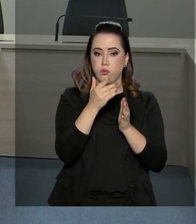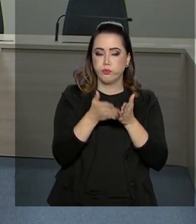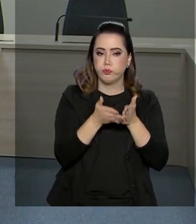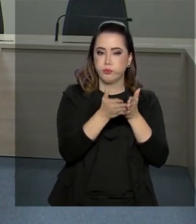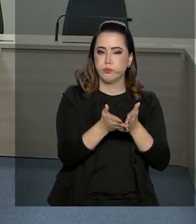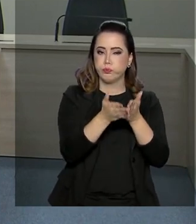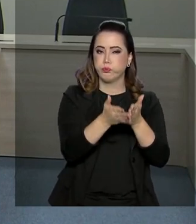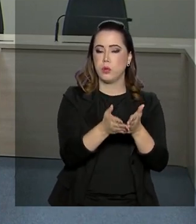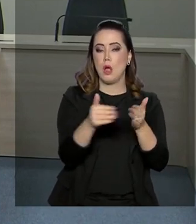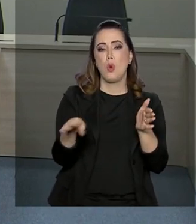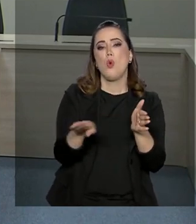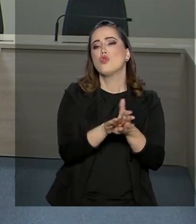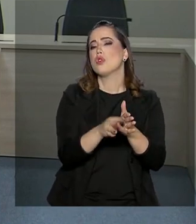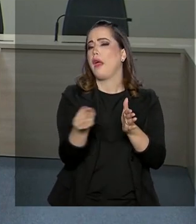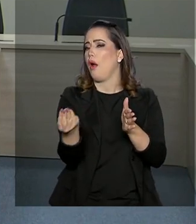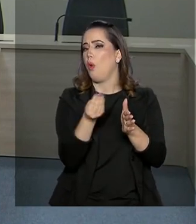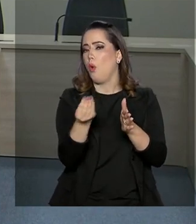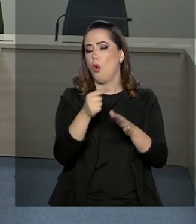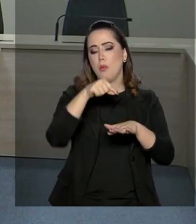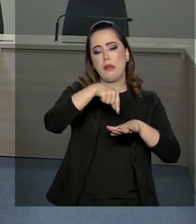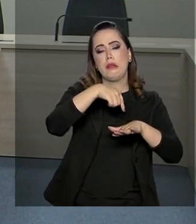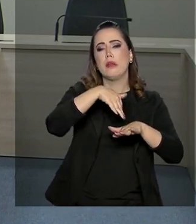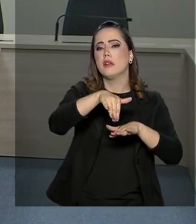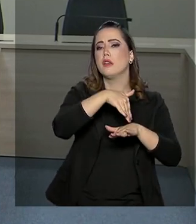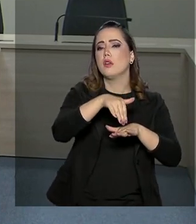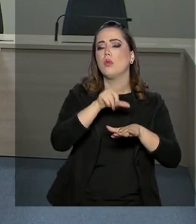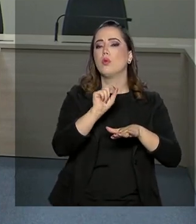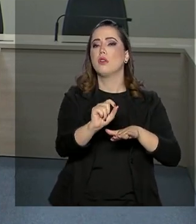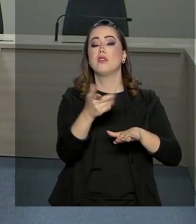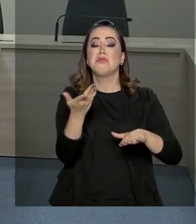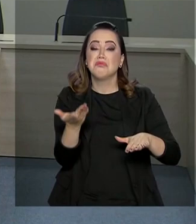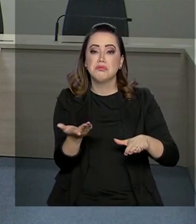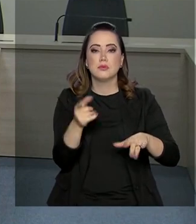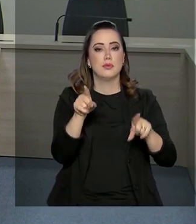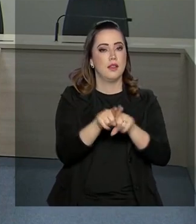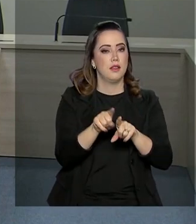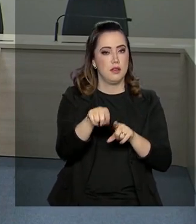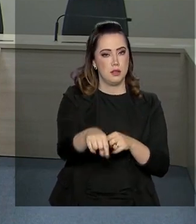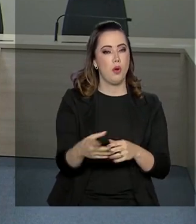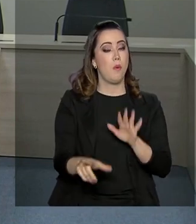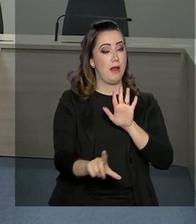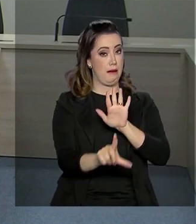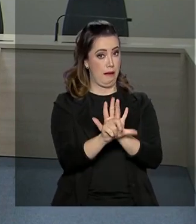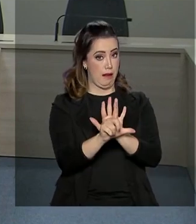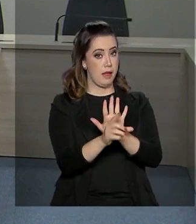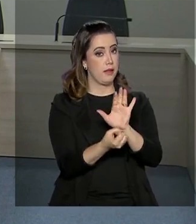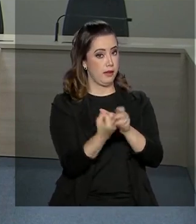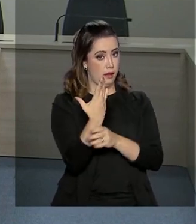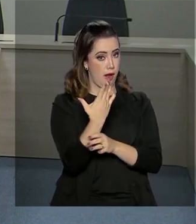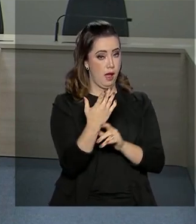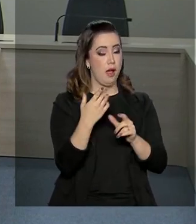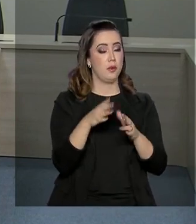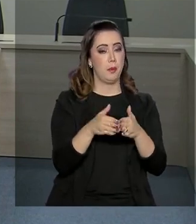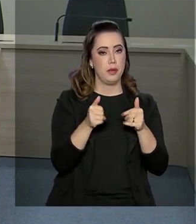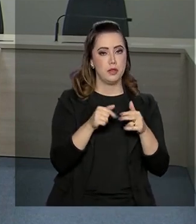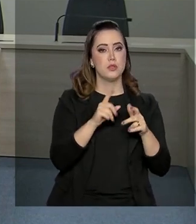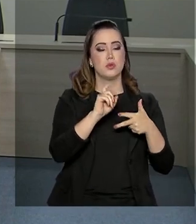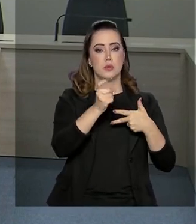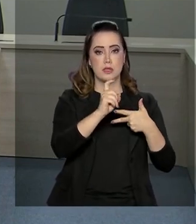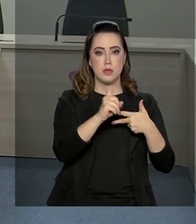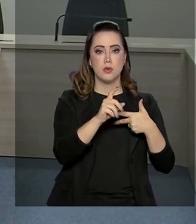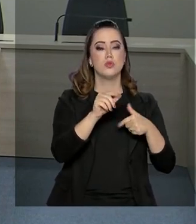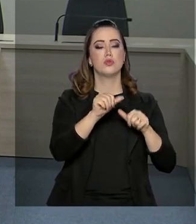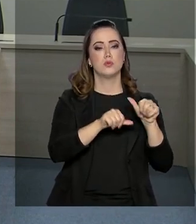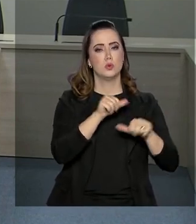acessos marítimo e terrestre. Segundo o Ministério da Infraestrutura, uma lei exige que ato do Poder Executivo faça